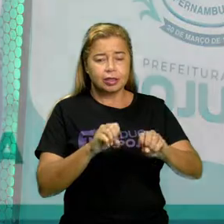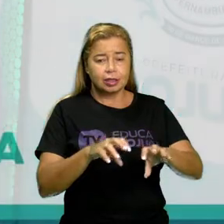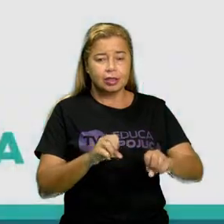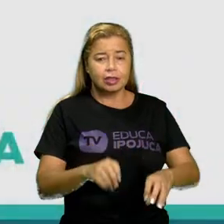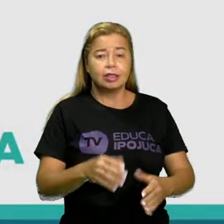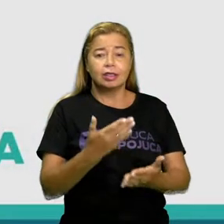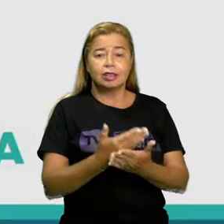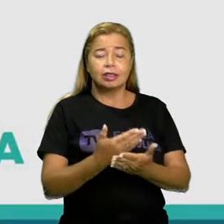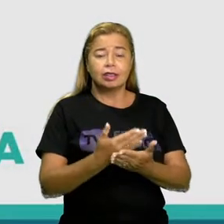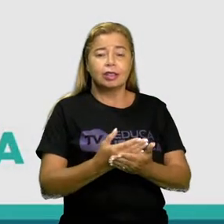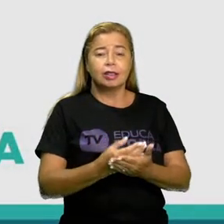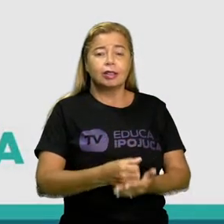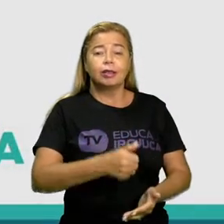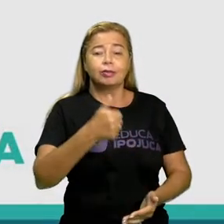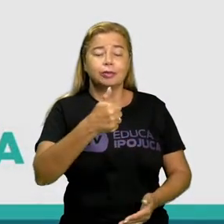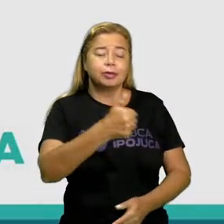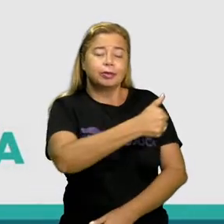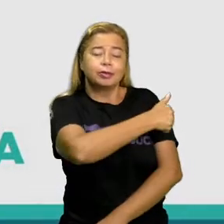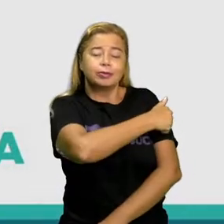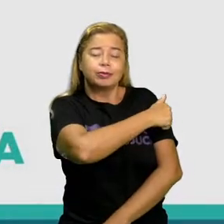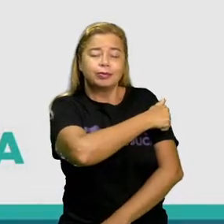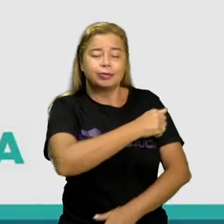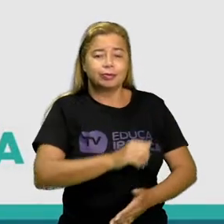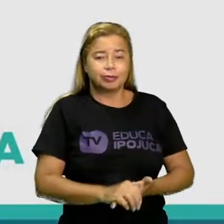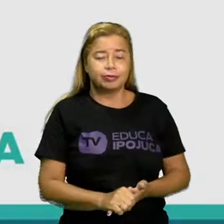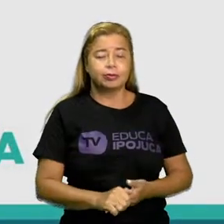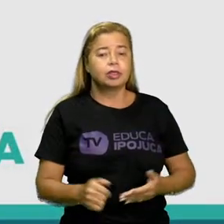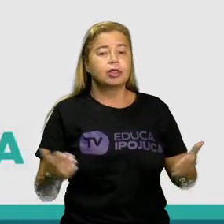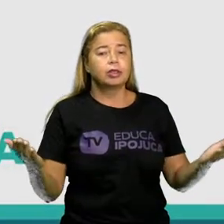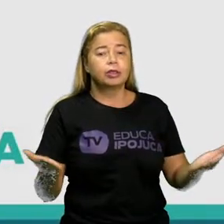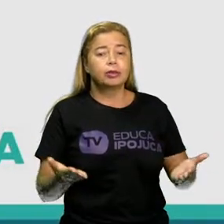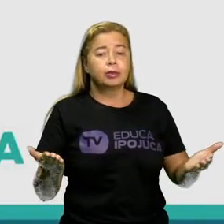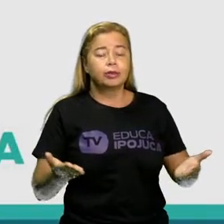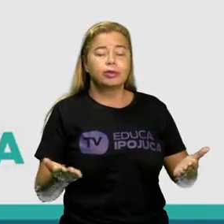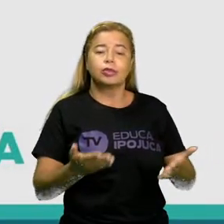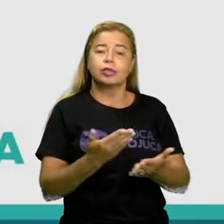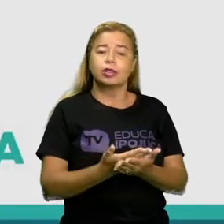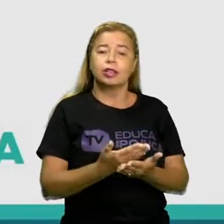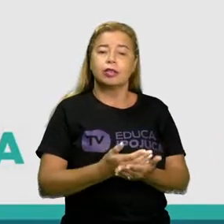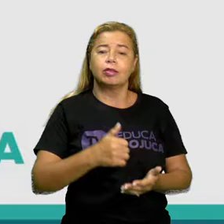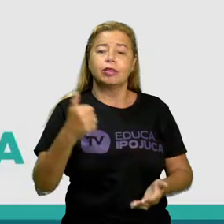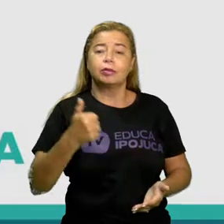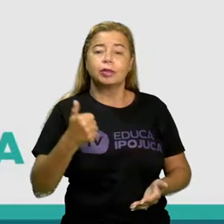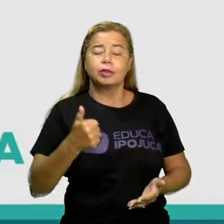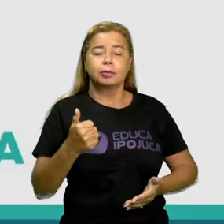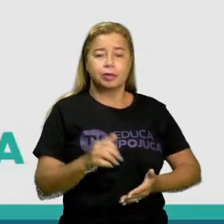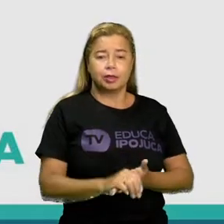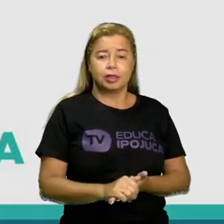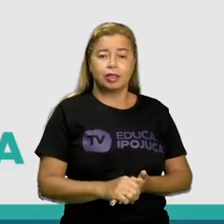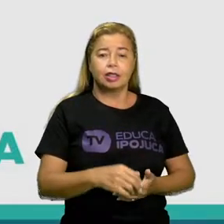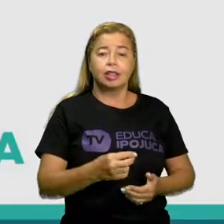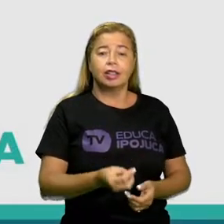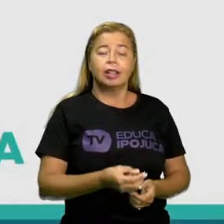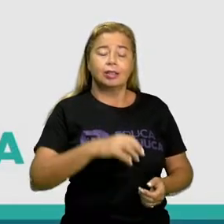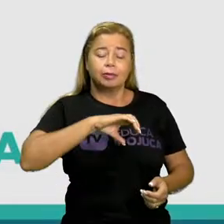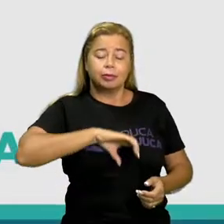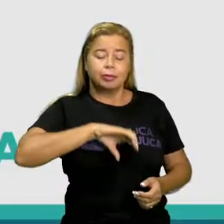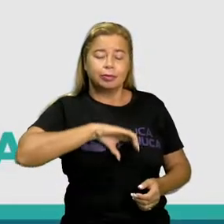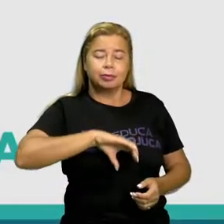primeiro ano. Isso mesmo, e hoje a nossa primeira aula será de língua